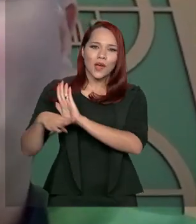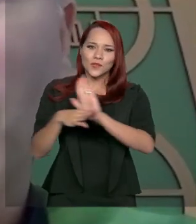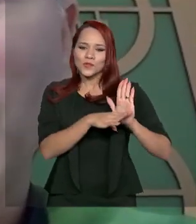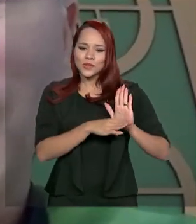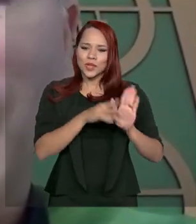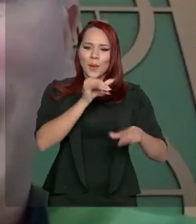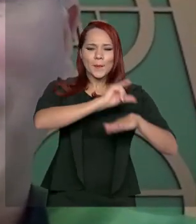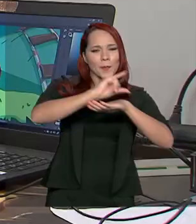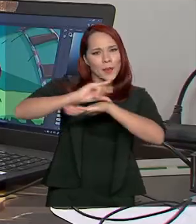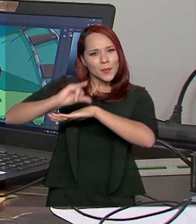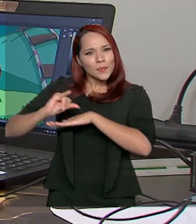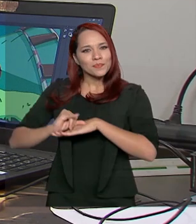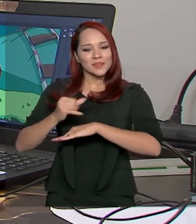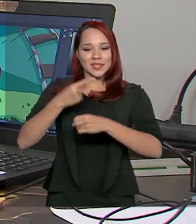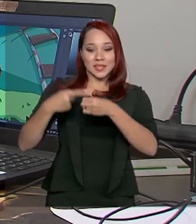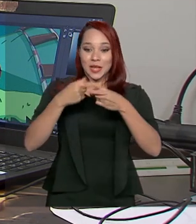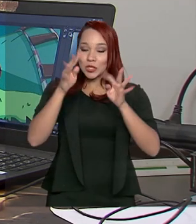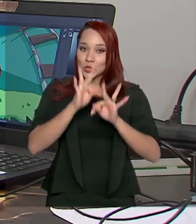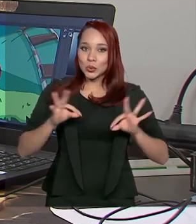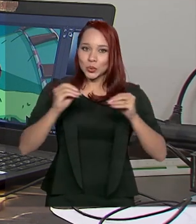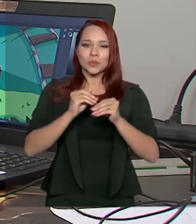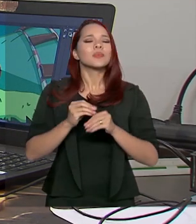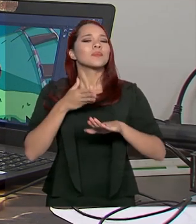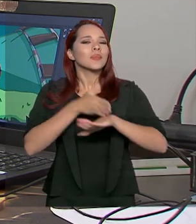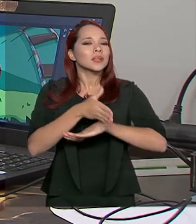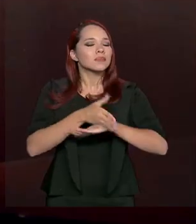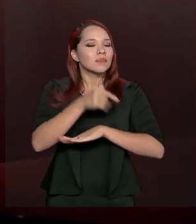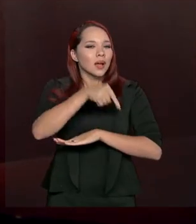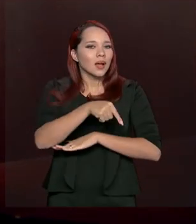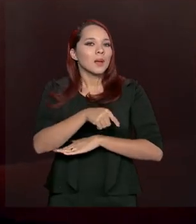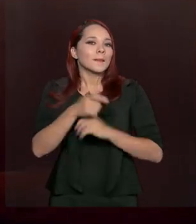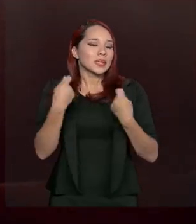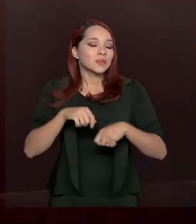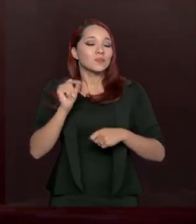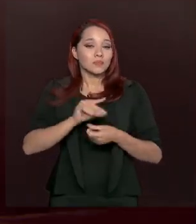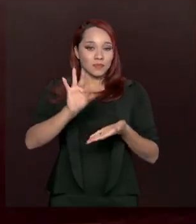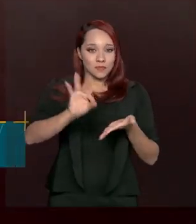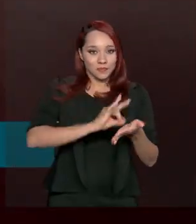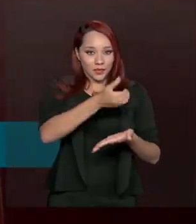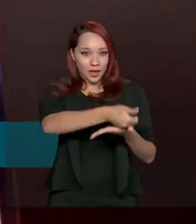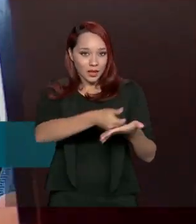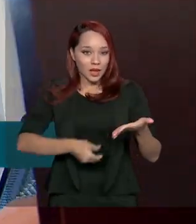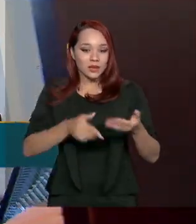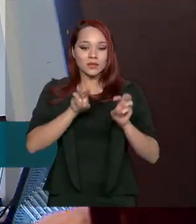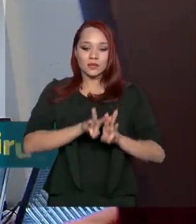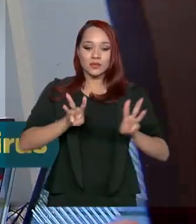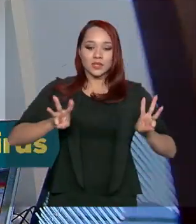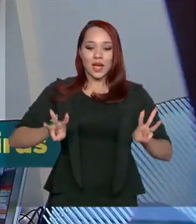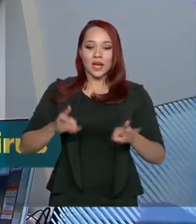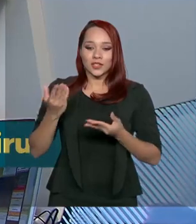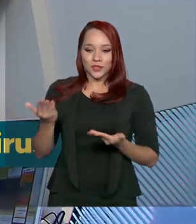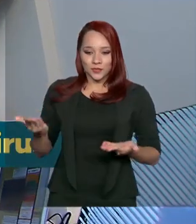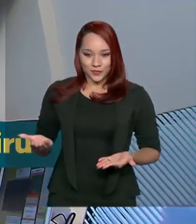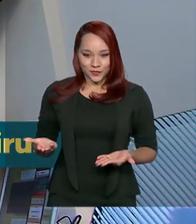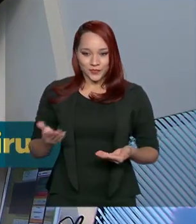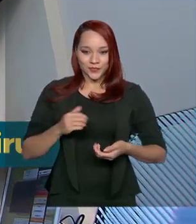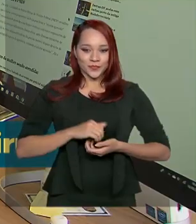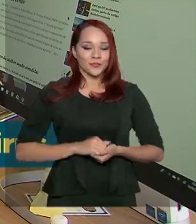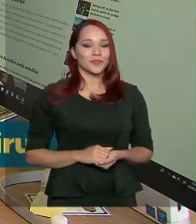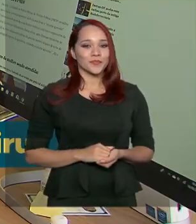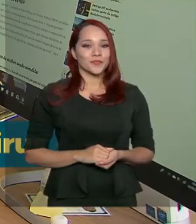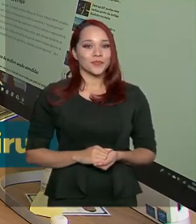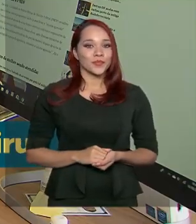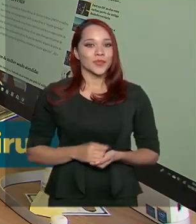todos os pontos da cidade. Para participar da iniciativa, basta se cadastrar no site do Inovativa Brasil.